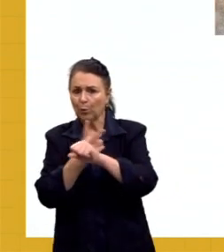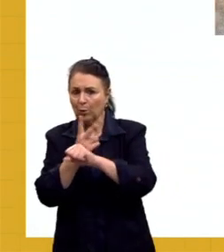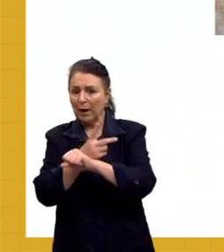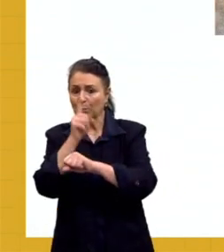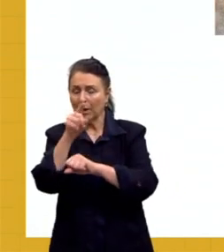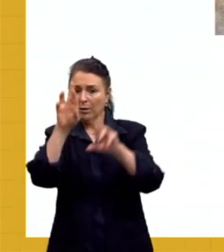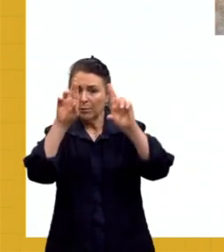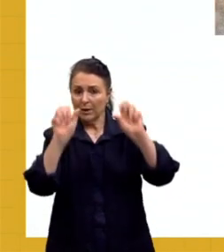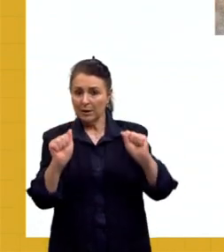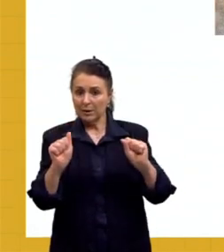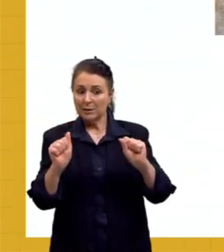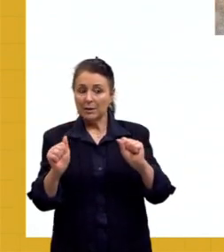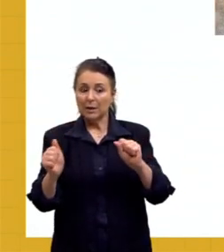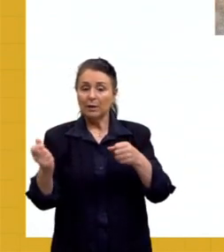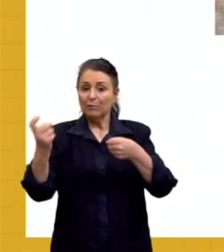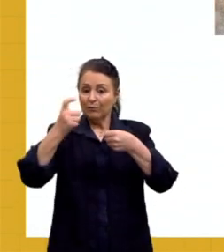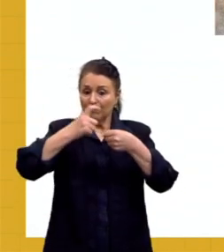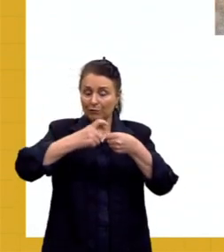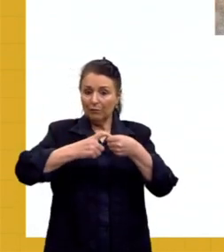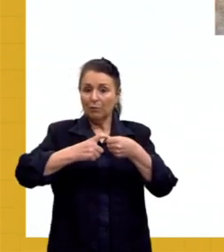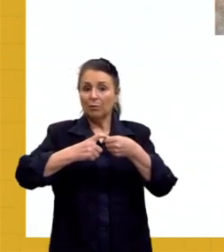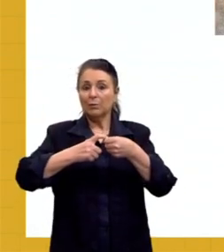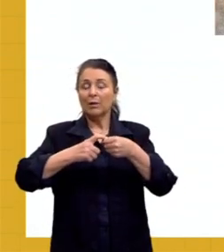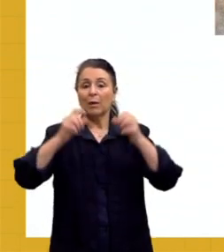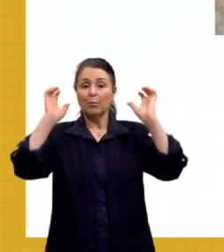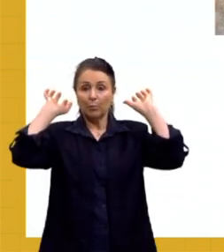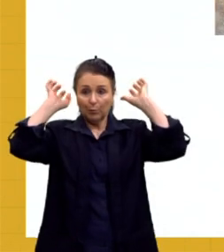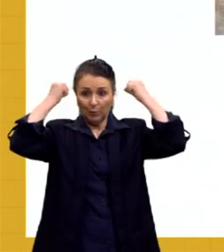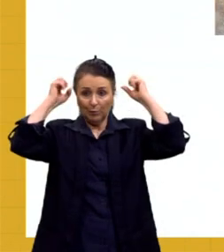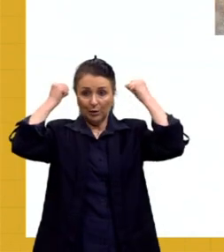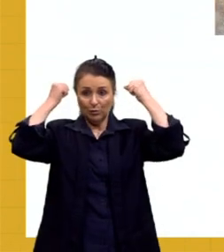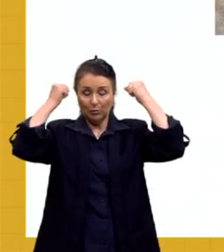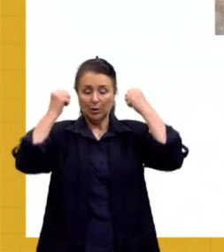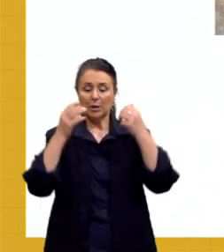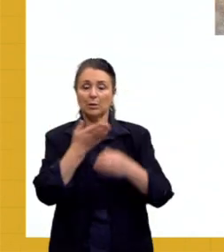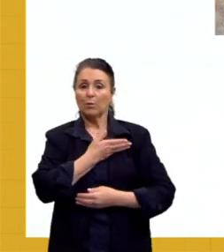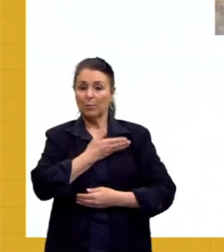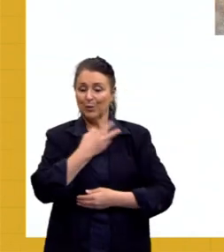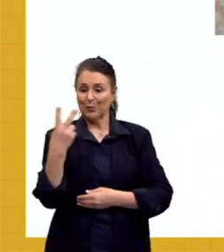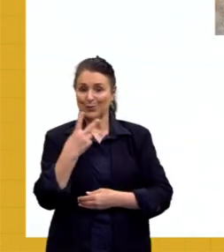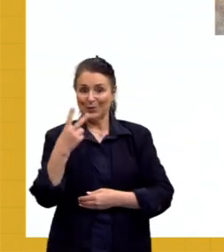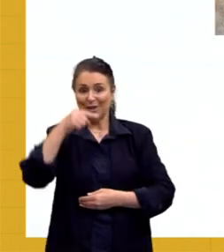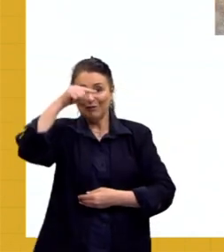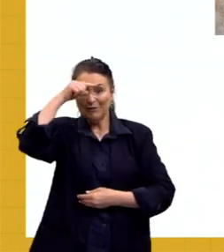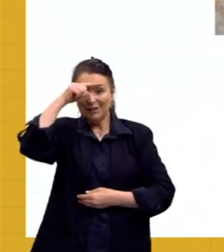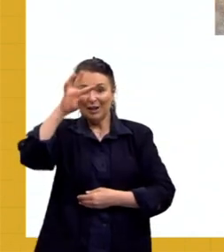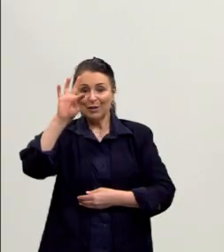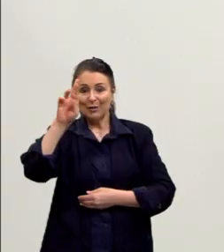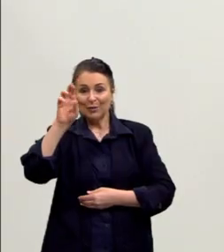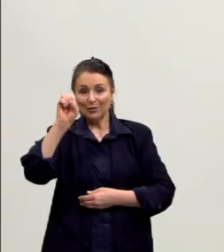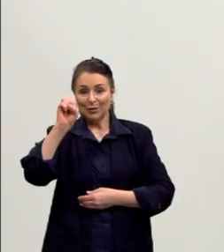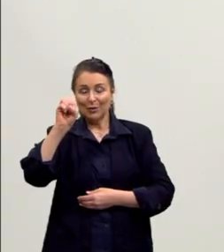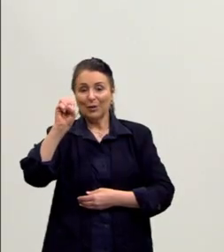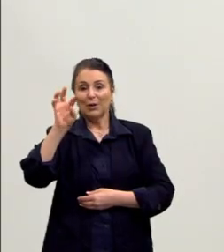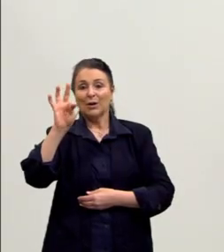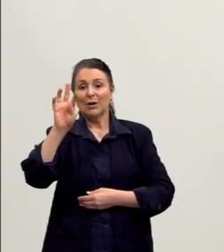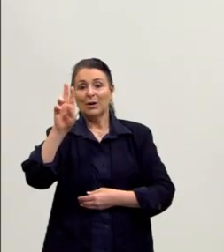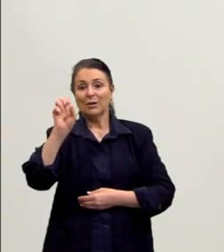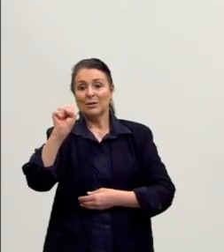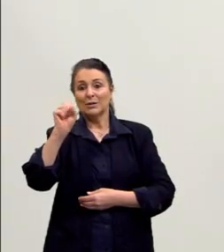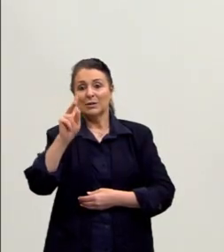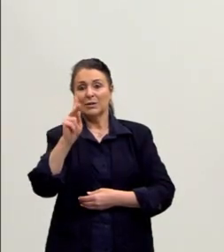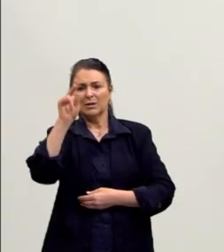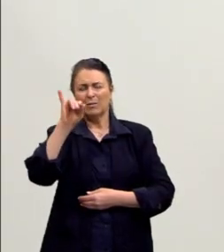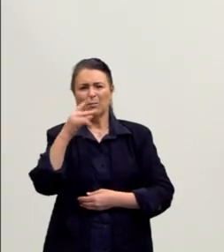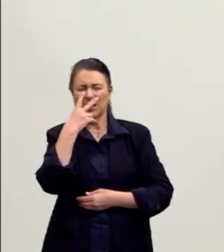é morto no México, e ela é amiga dele. Mas acho que destacar essa... E, para nós, me parece que para a América Latina,